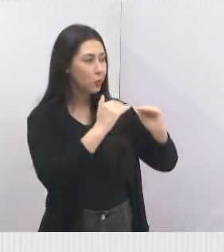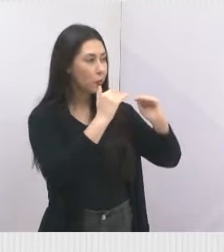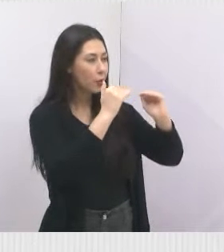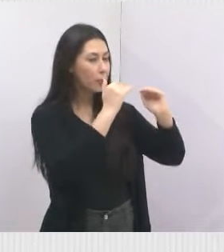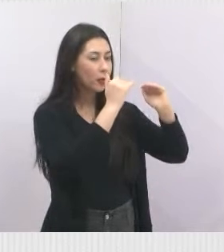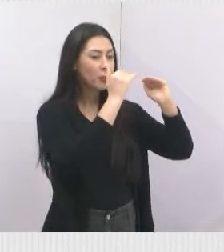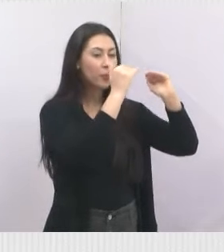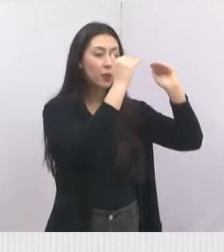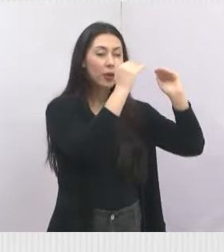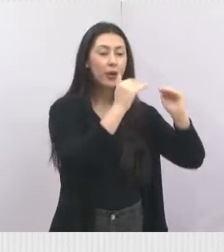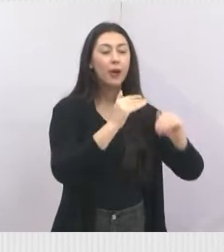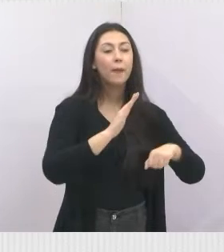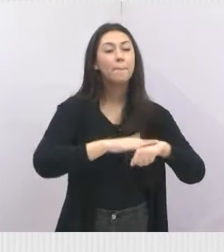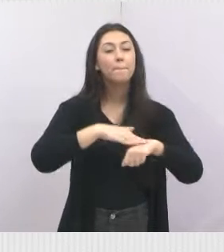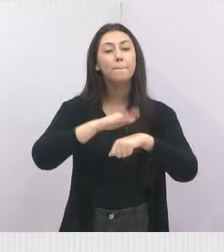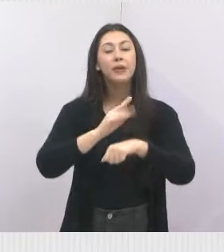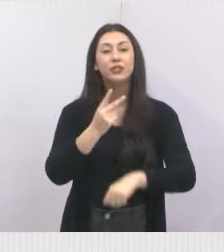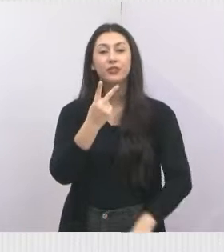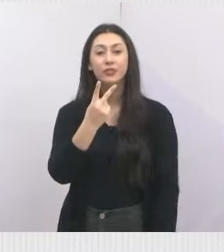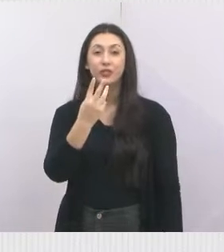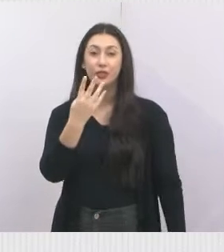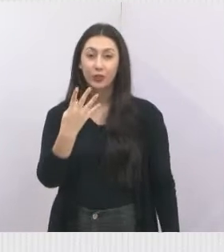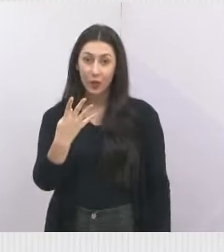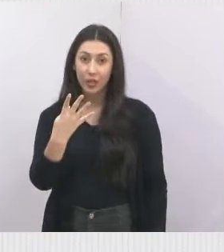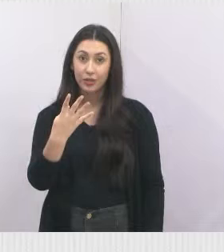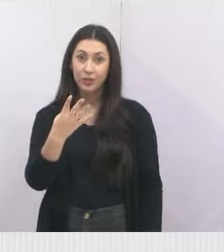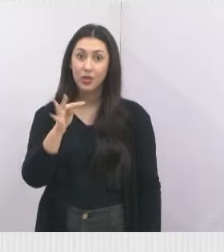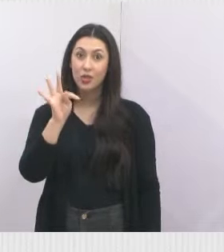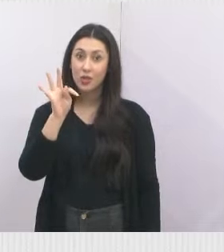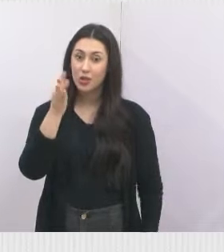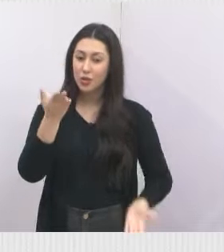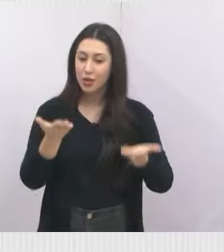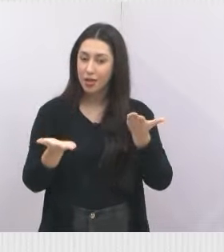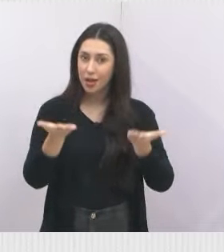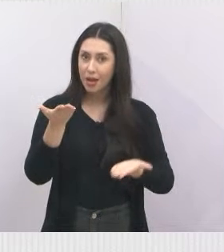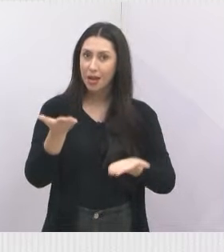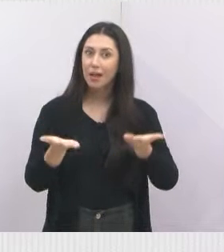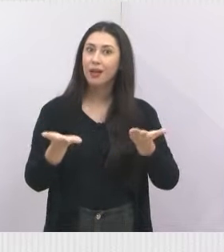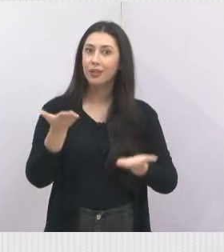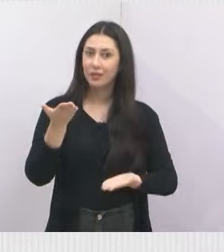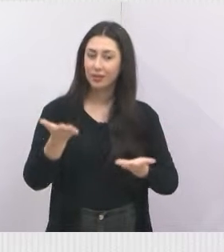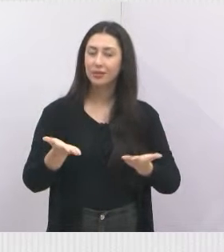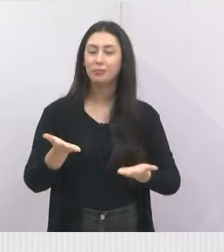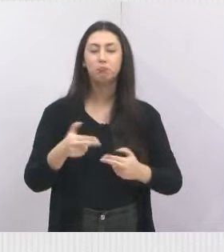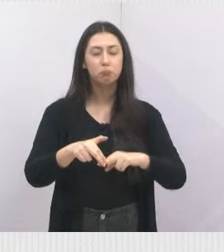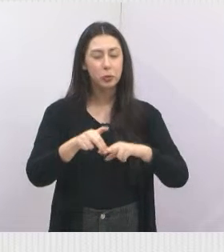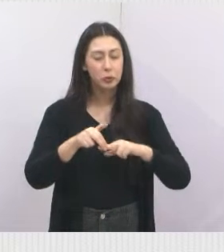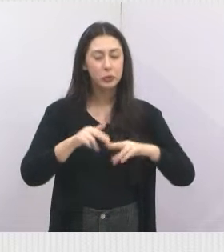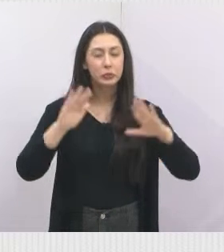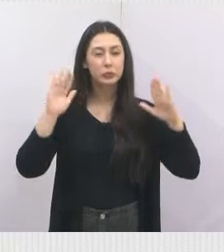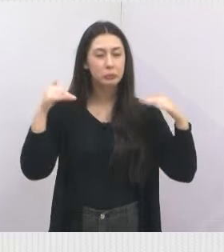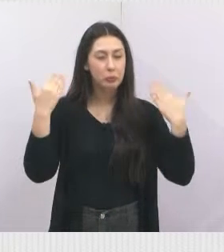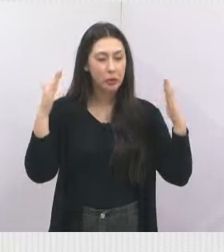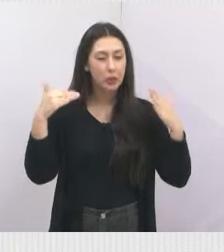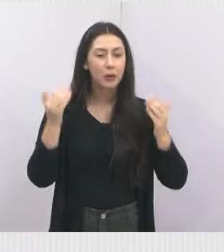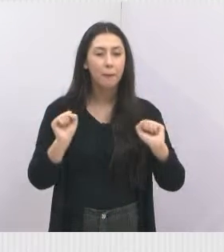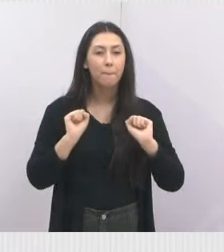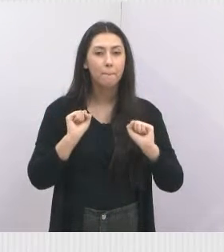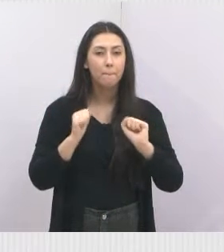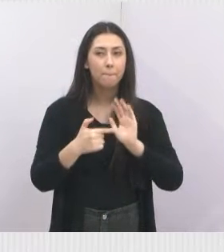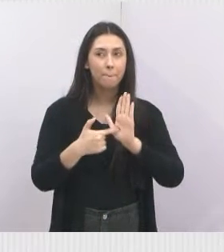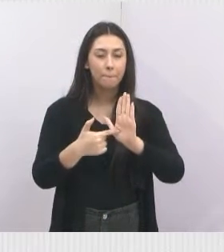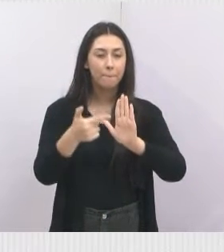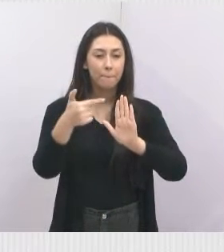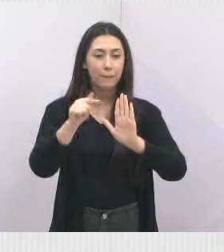foram mais de 24 toneladas arrecadadas de alimento. Então, para a gente foi uma alegria imensa. Pode colocar o próximo